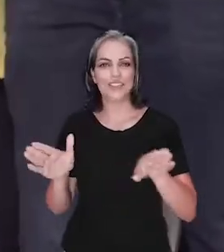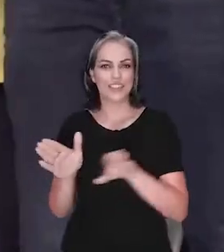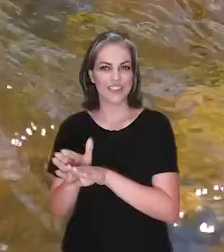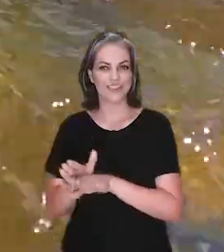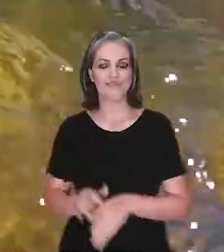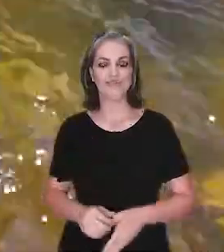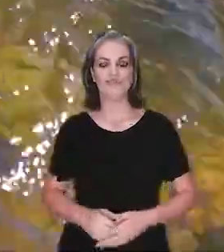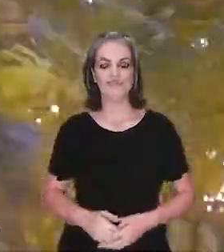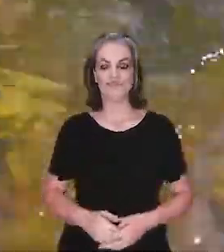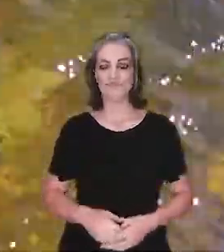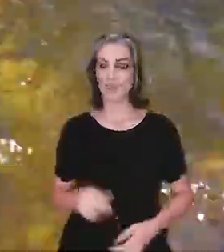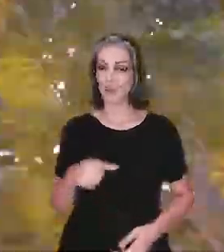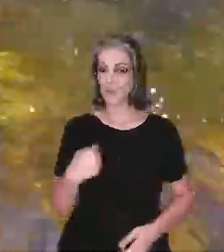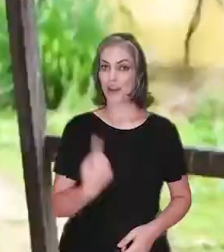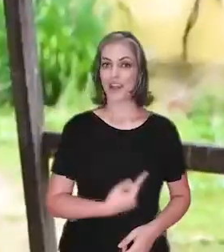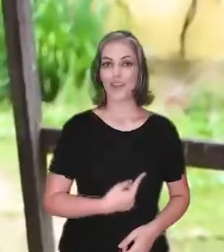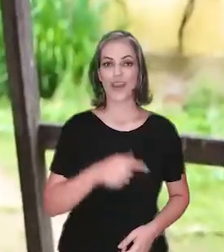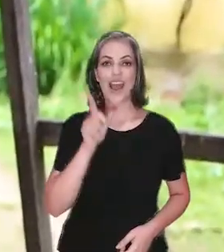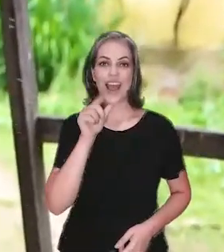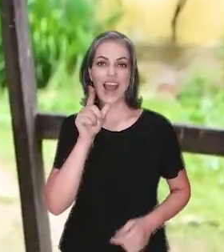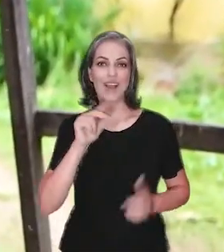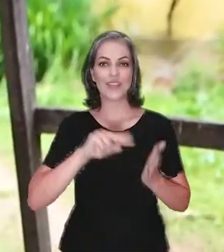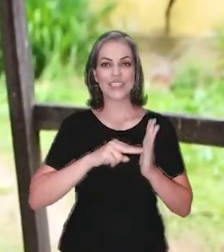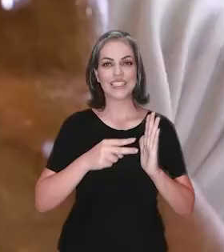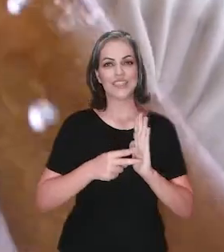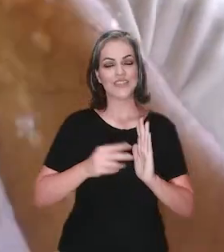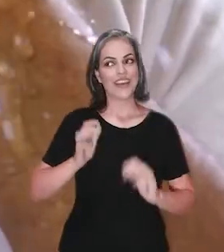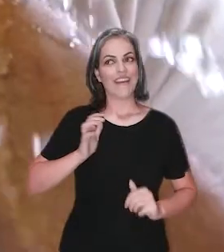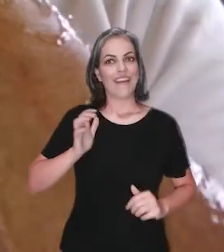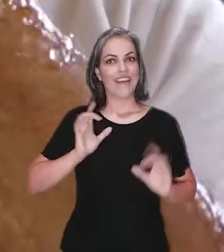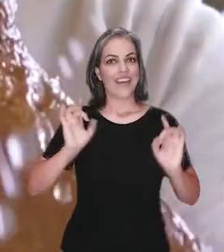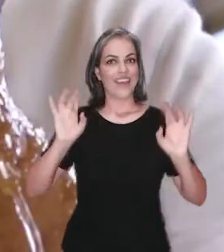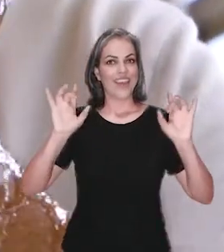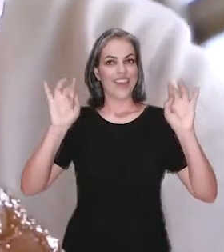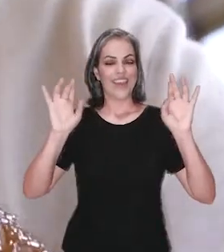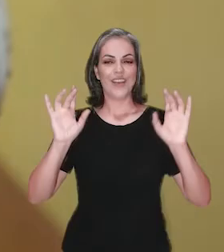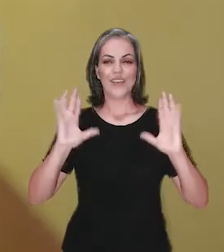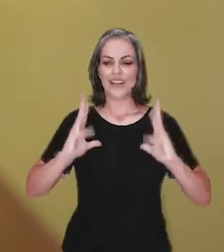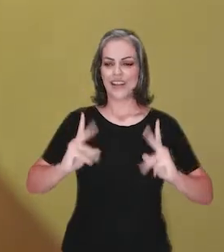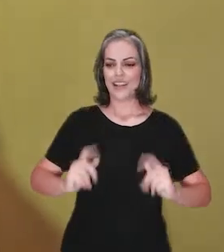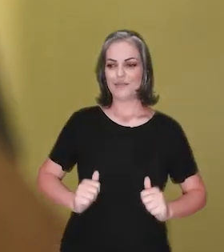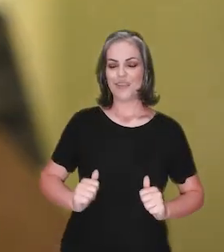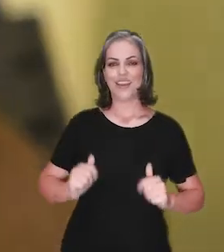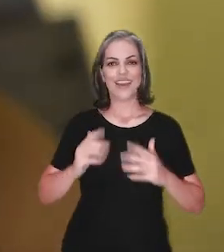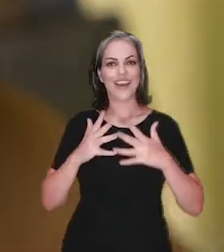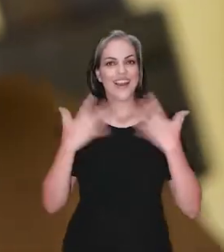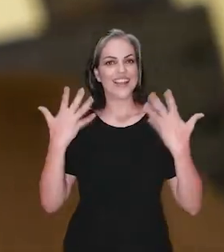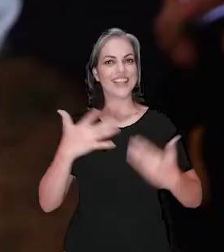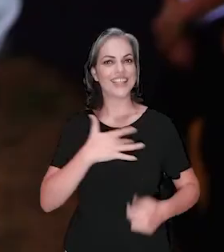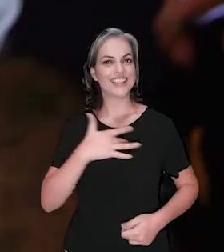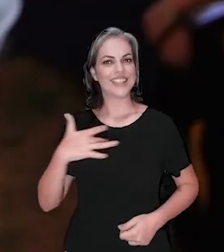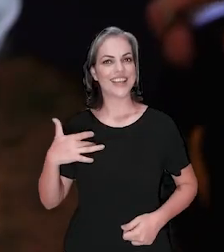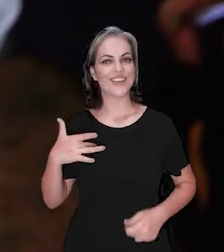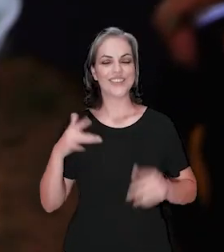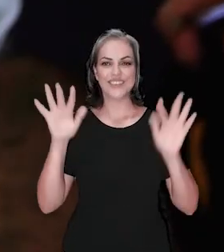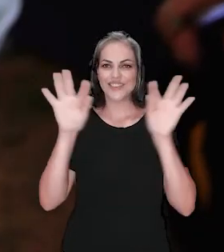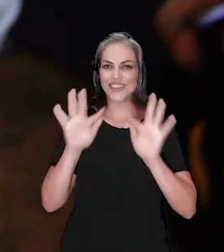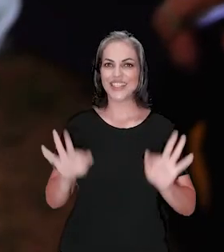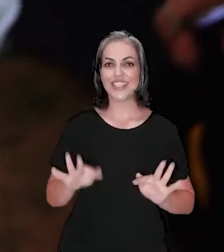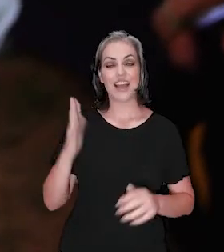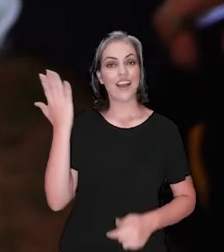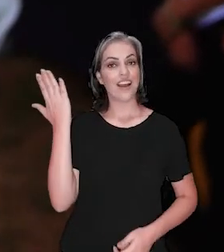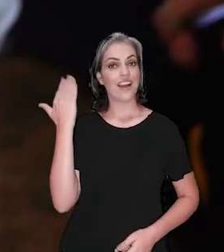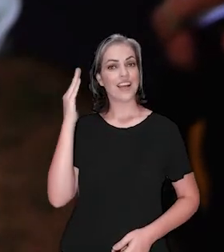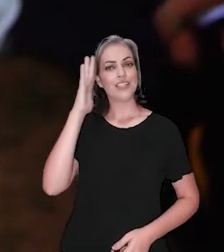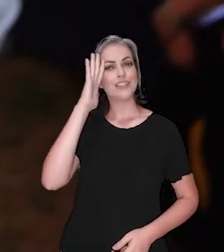A água para a gente é riqueza, saúde, é limpeza, é uma felicidade. Porque era um